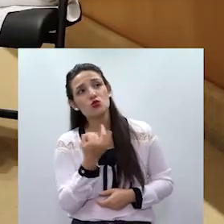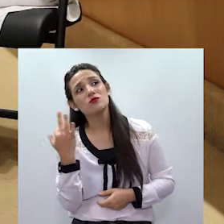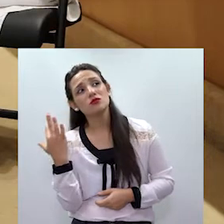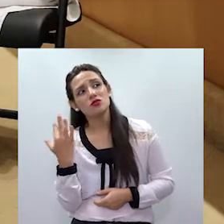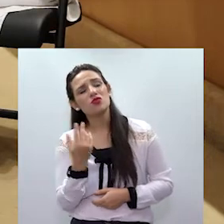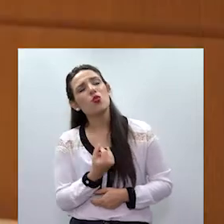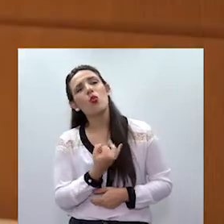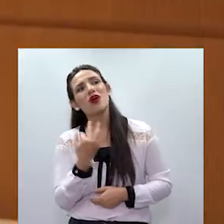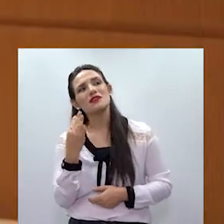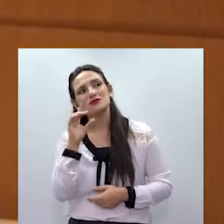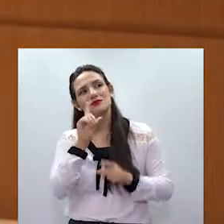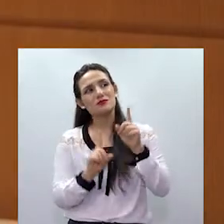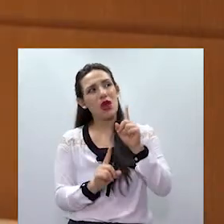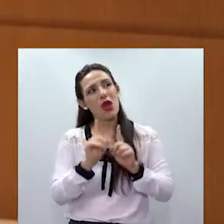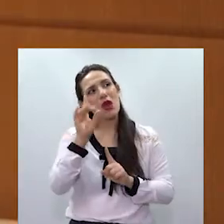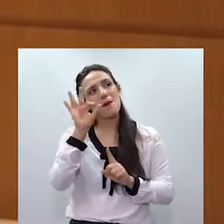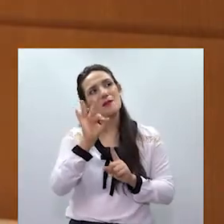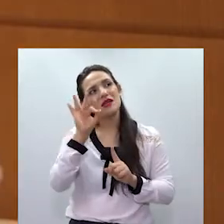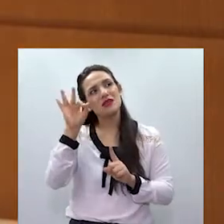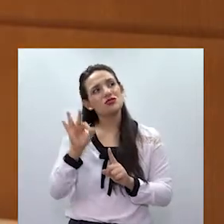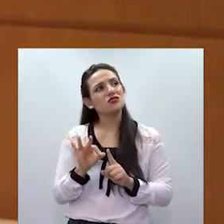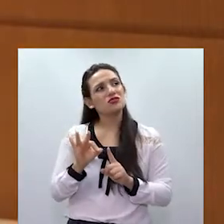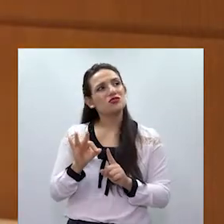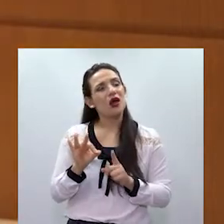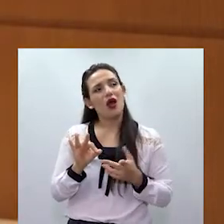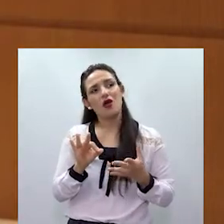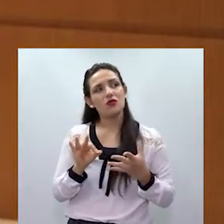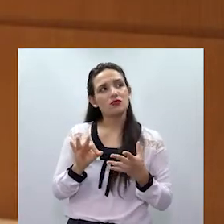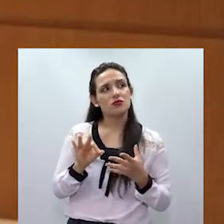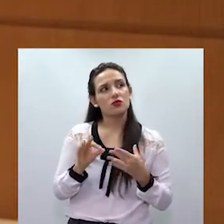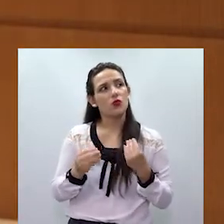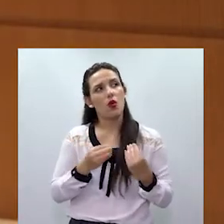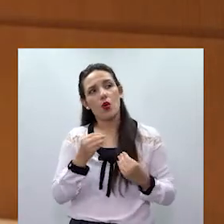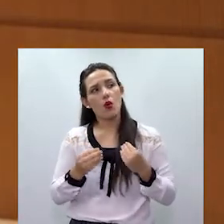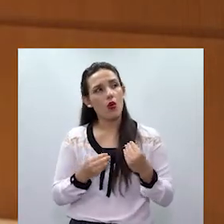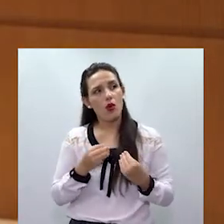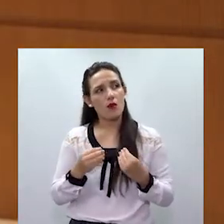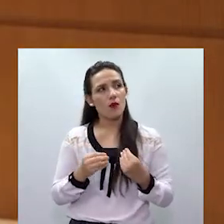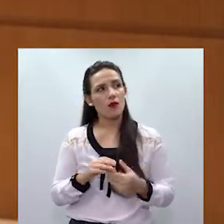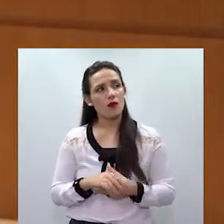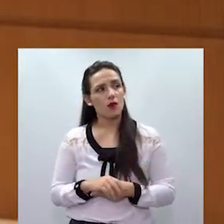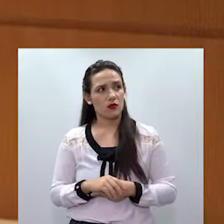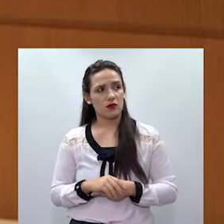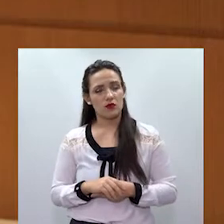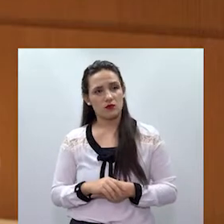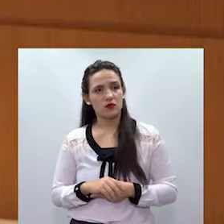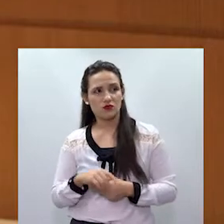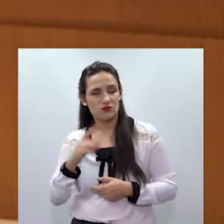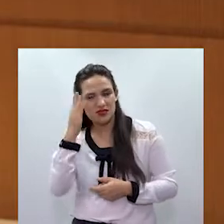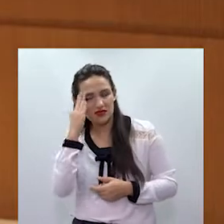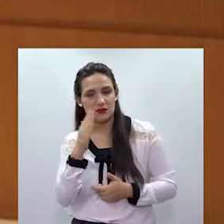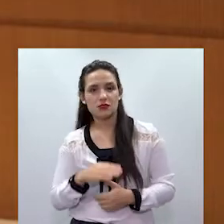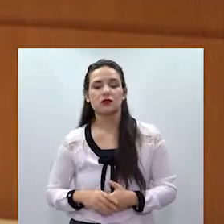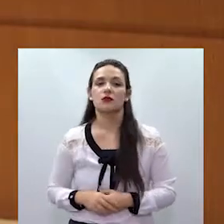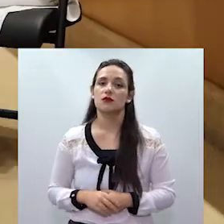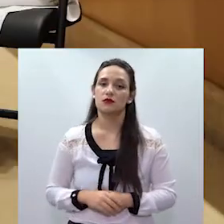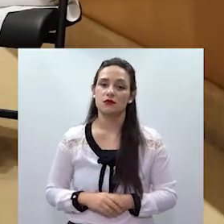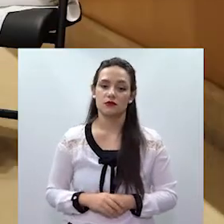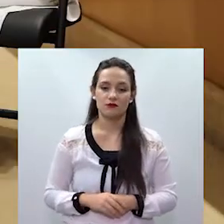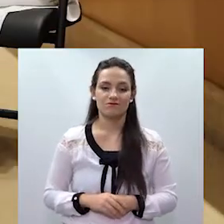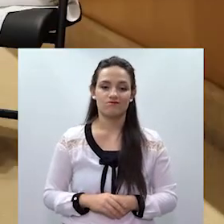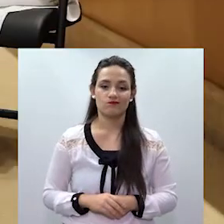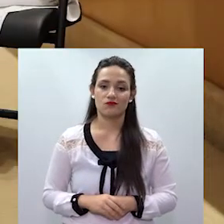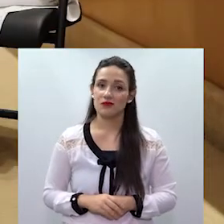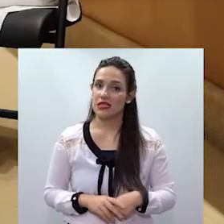enfim, conseguir contextualizar isso ou comparar com o estado que está ali no topo, como que a gente conseguiria fazer isso?